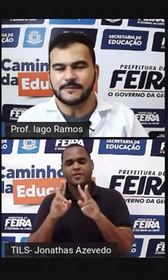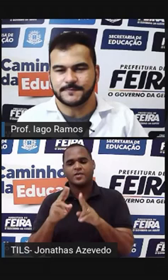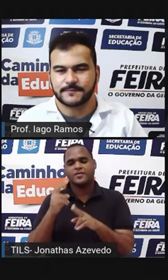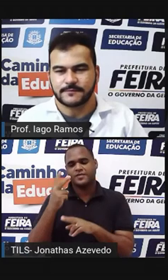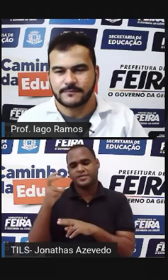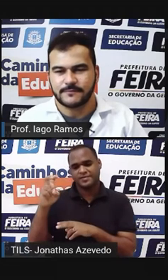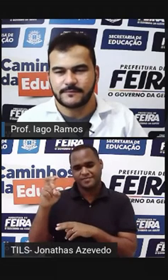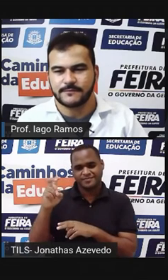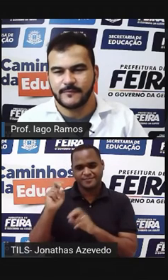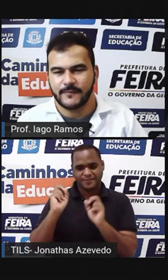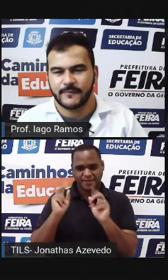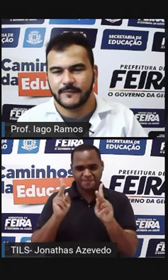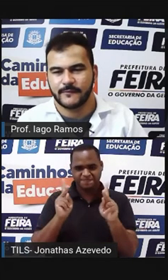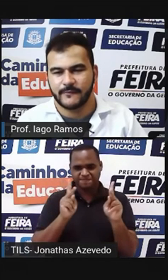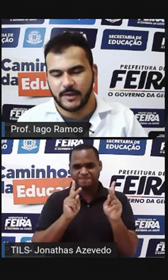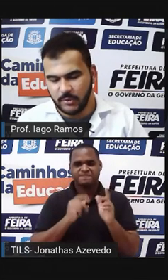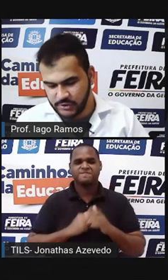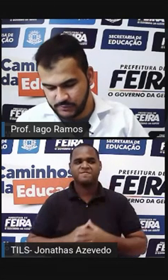Beleza?